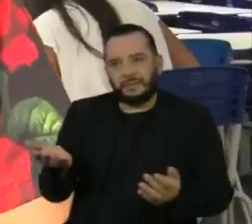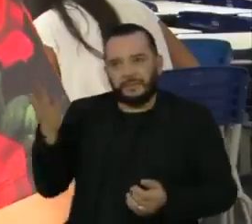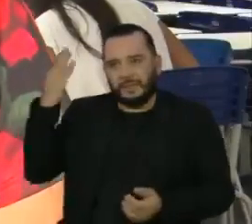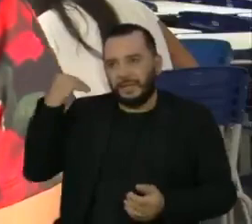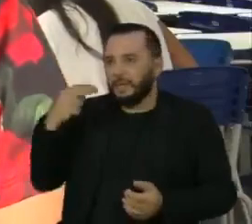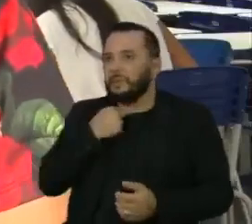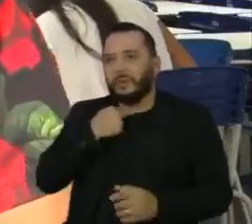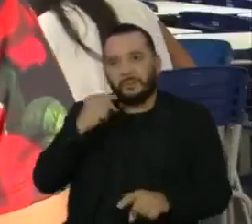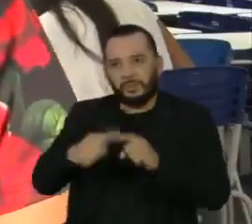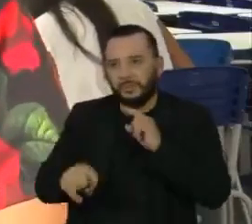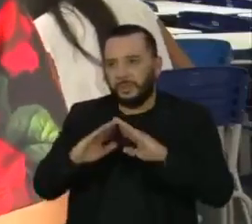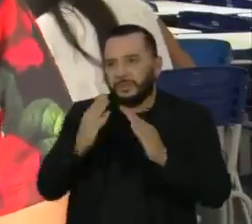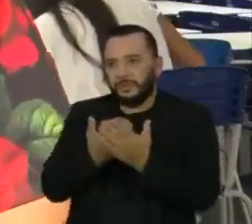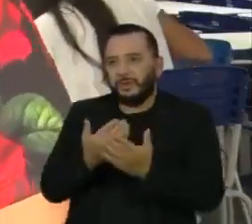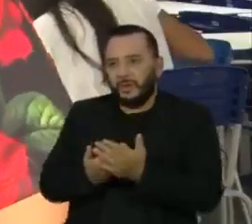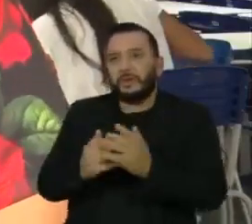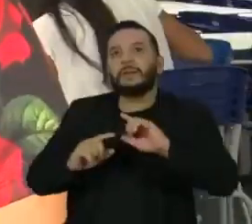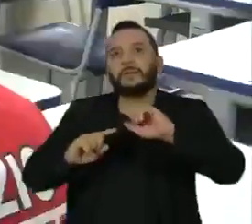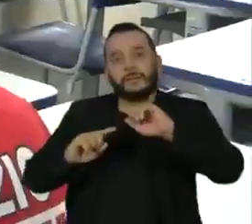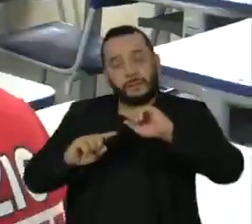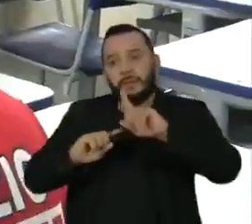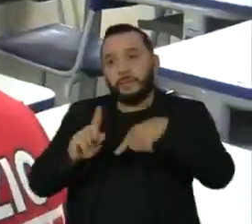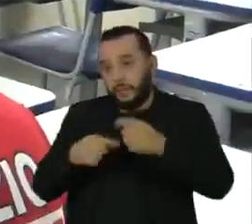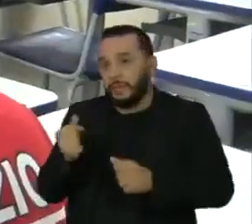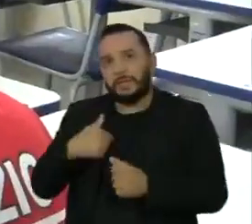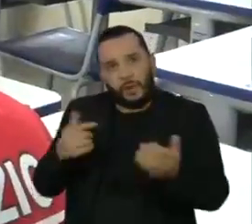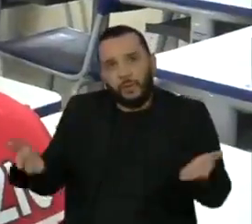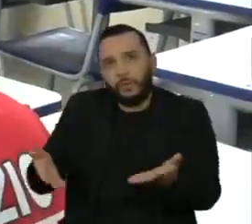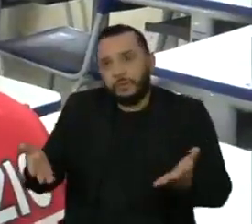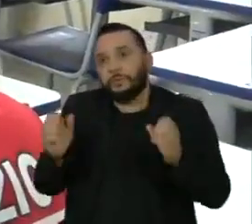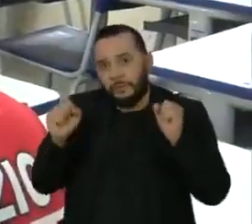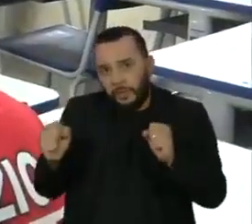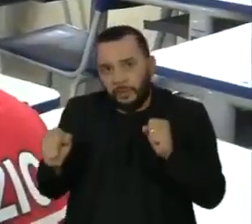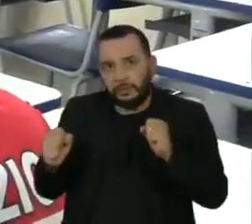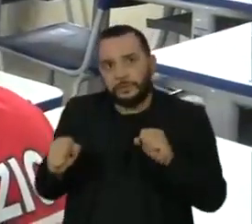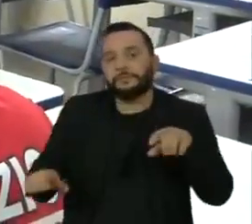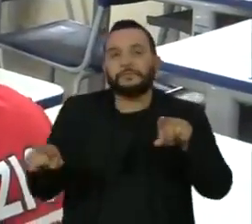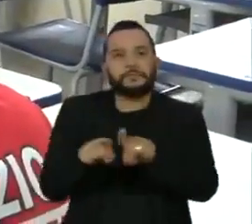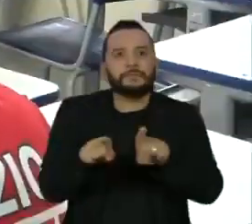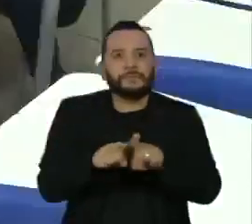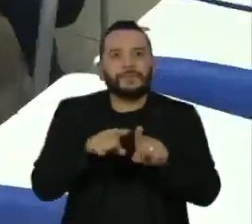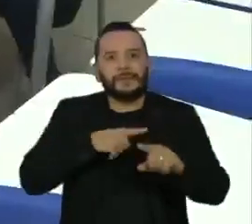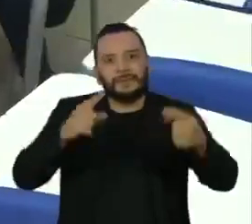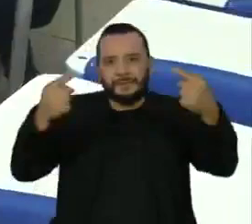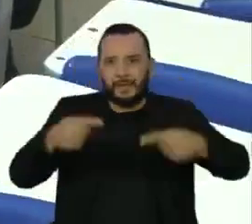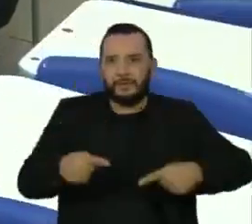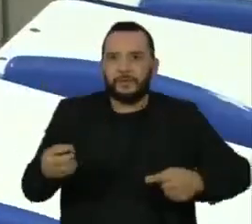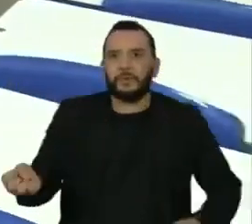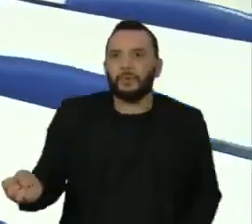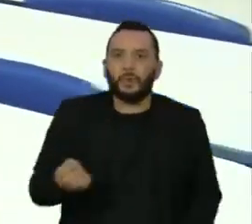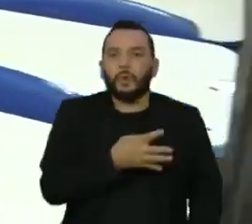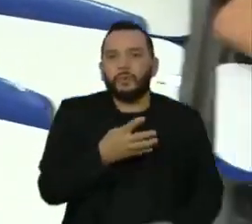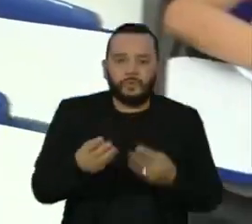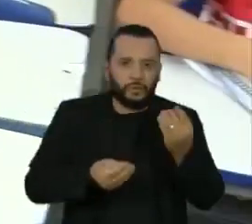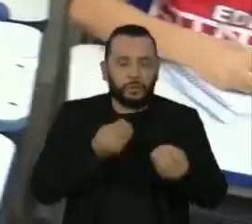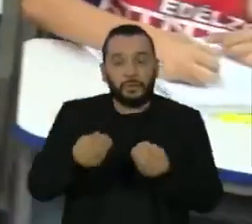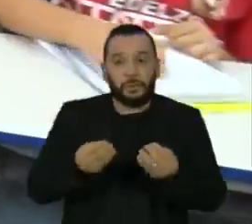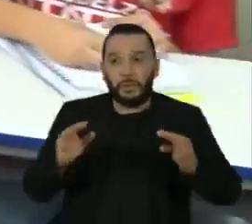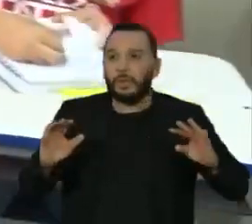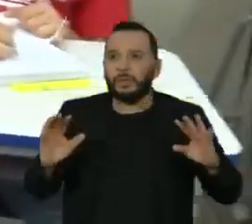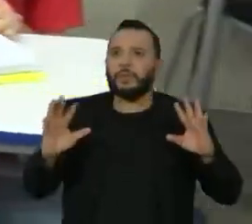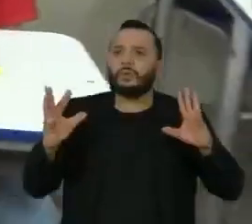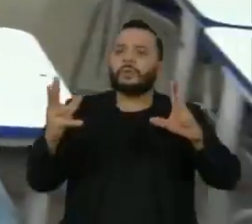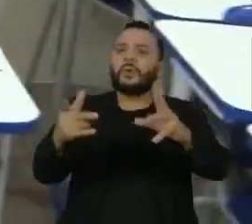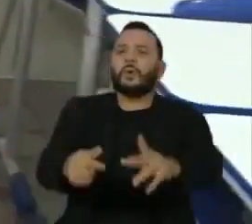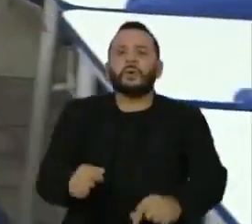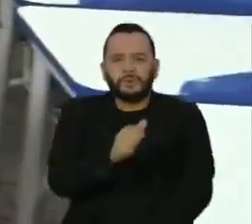ir às vezes. Só quando o meu irmão de 14 anos ficava. Com a pandemia, um novo desafio surgiu. Nem todos os alunos tinham